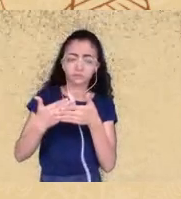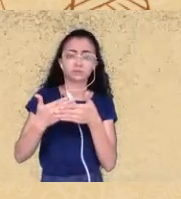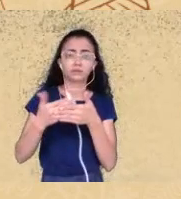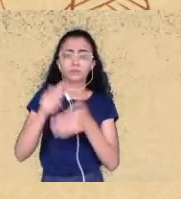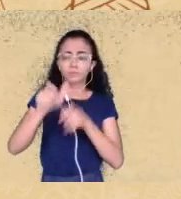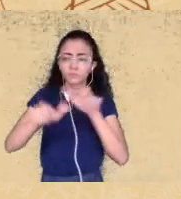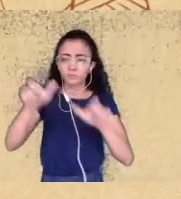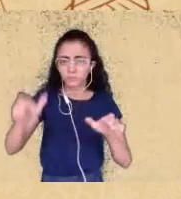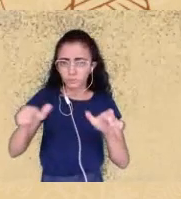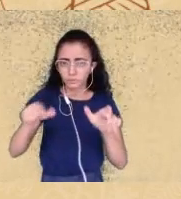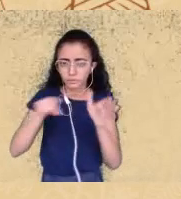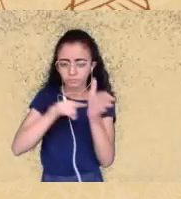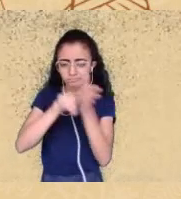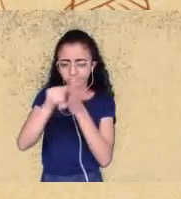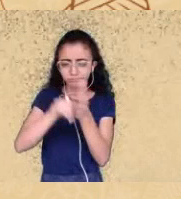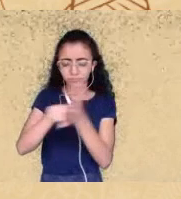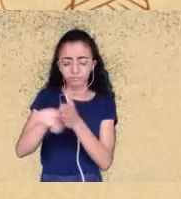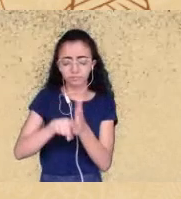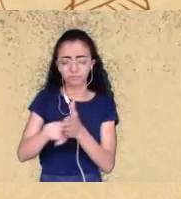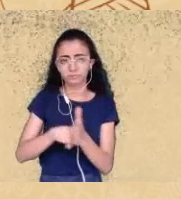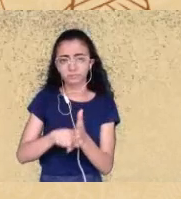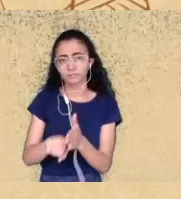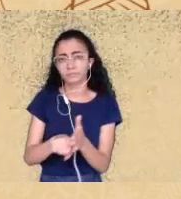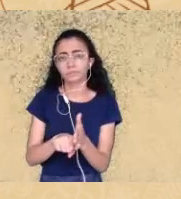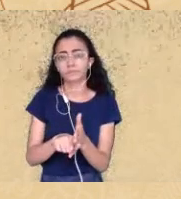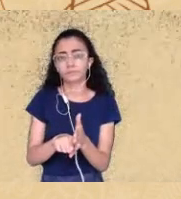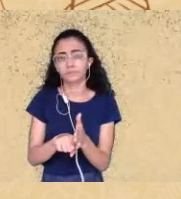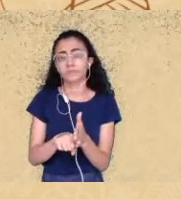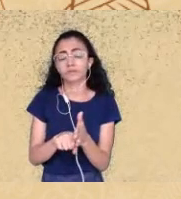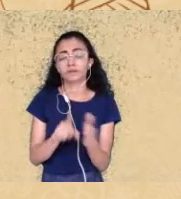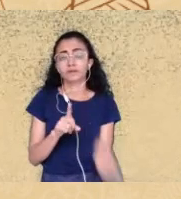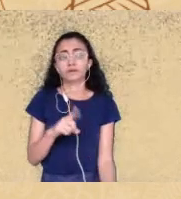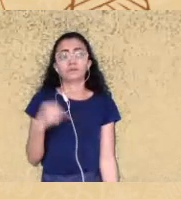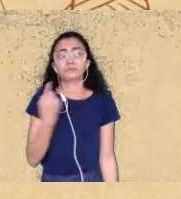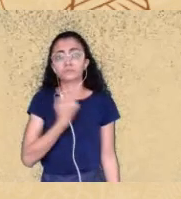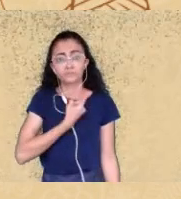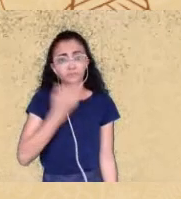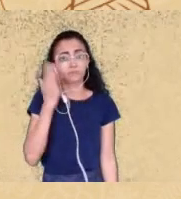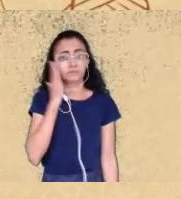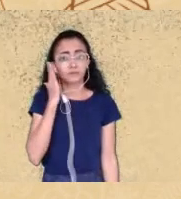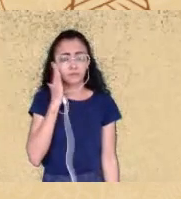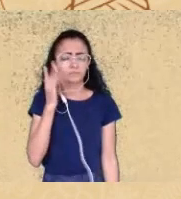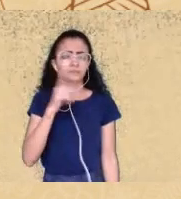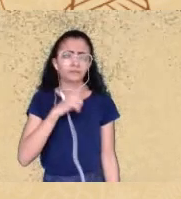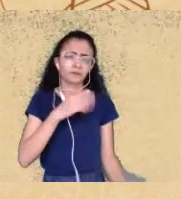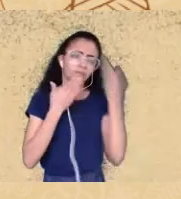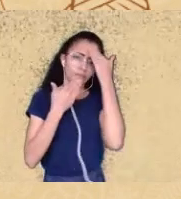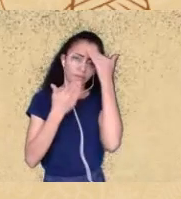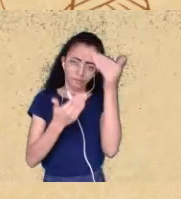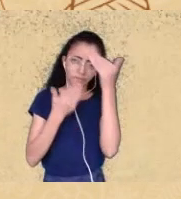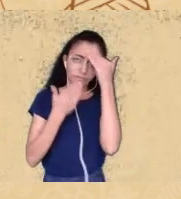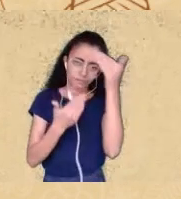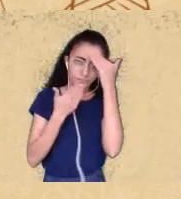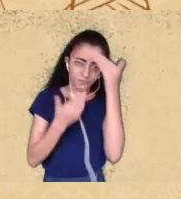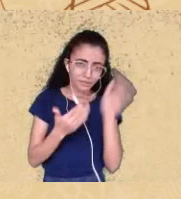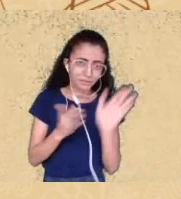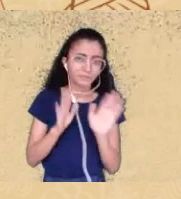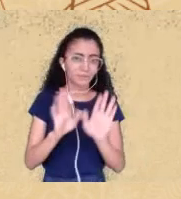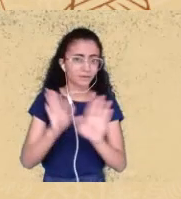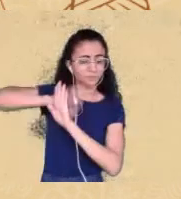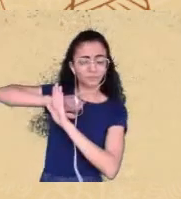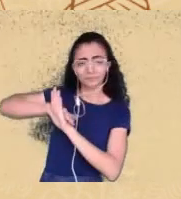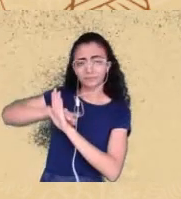objeto de pesquisa e aí a gente sabe que apesar de todos os agradecimentos que se fazia quem sai que o título era o